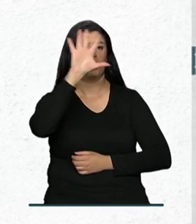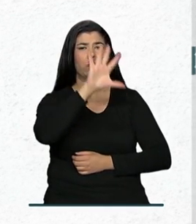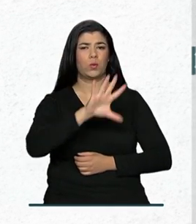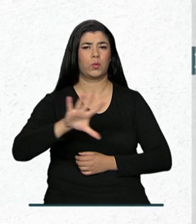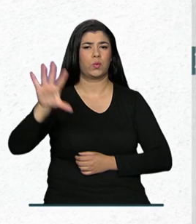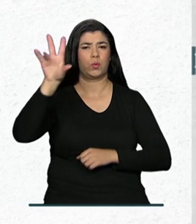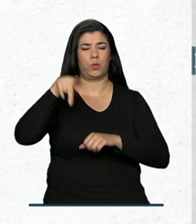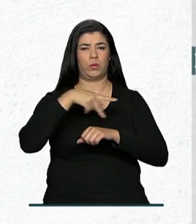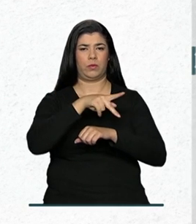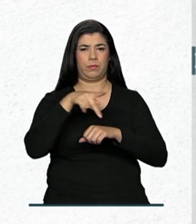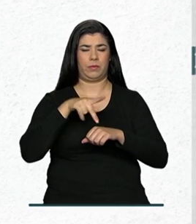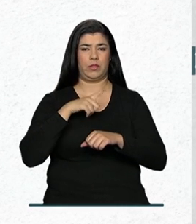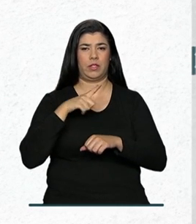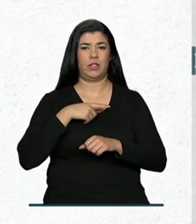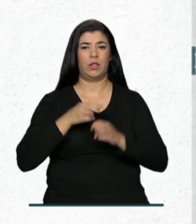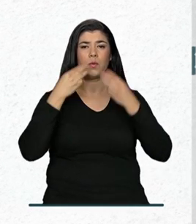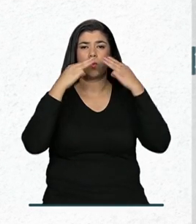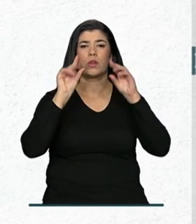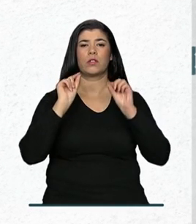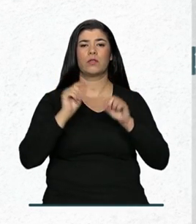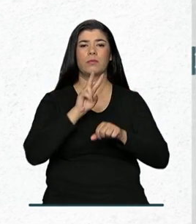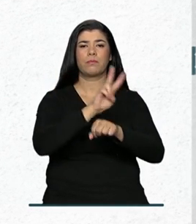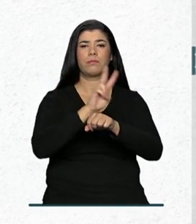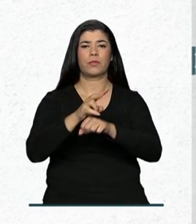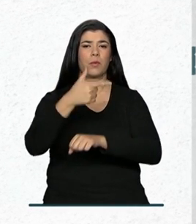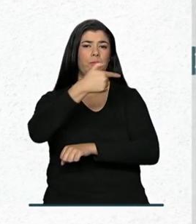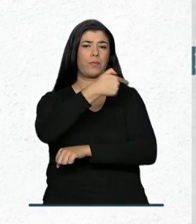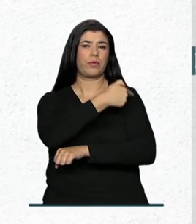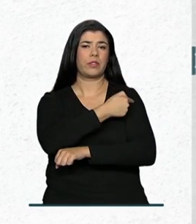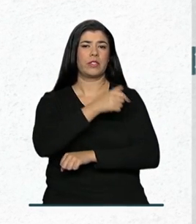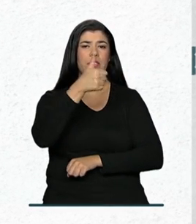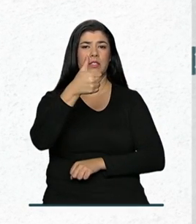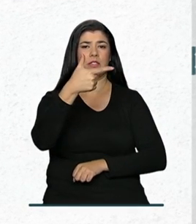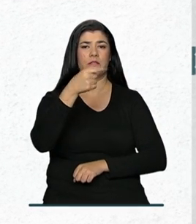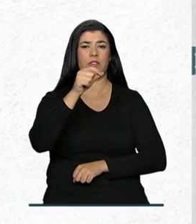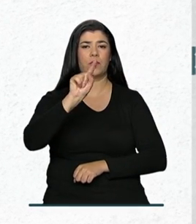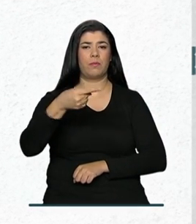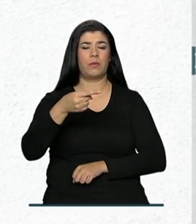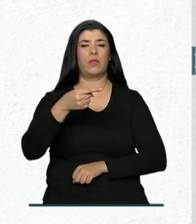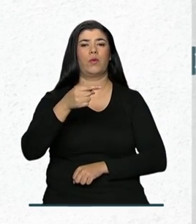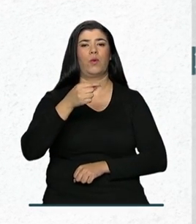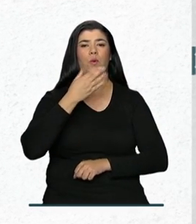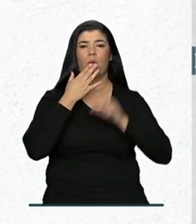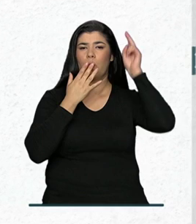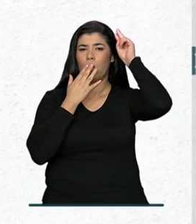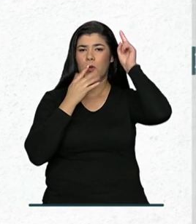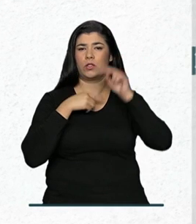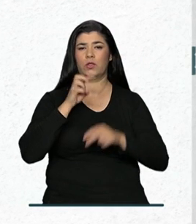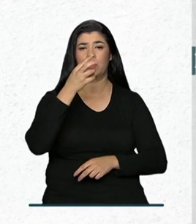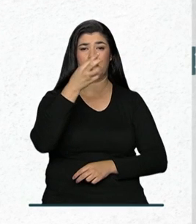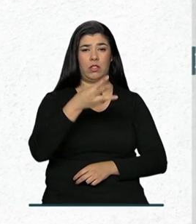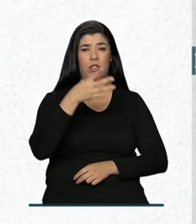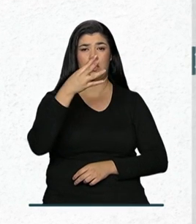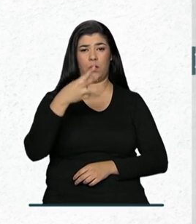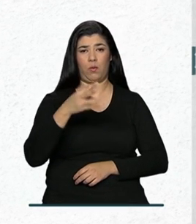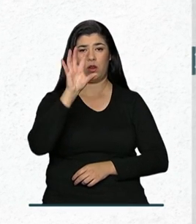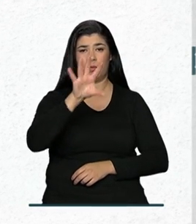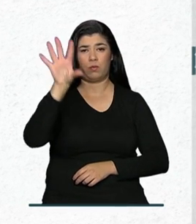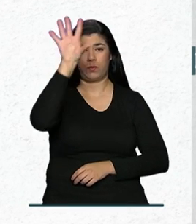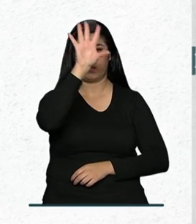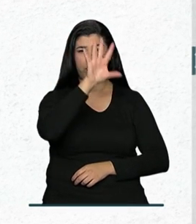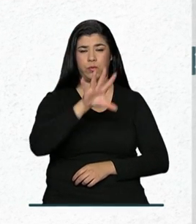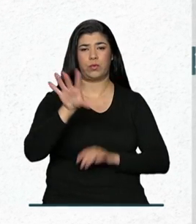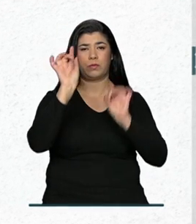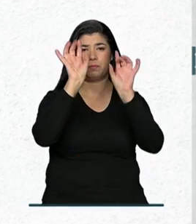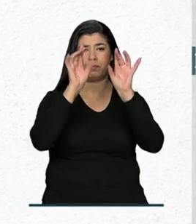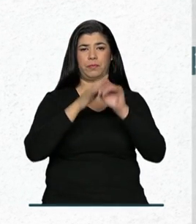as regiões do país, tem a missão de imunizar cerca de 120 mil indígenas dos 34 distritos sanitários especiais